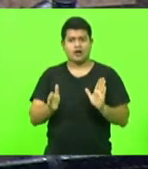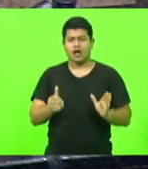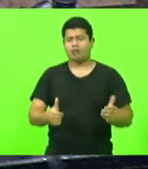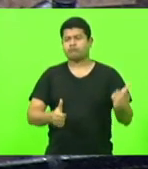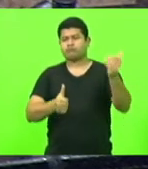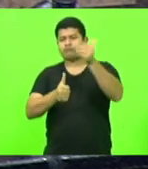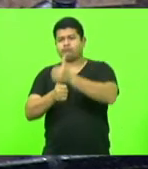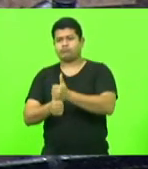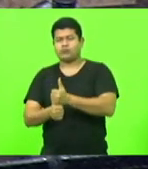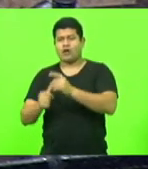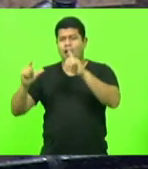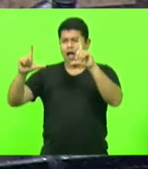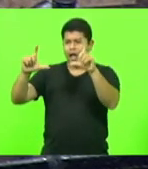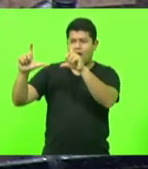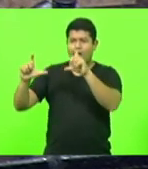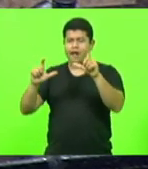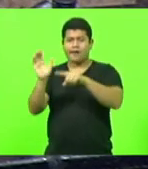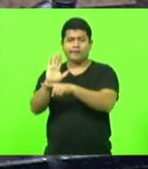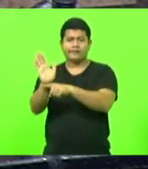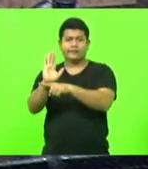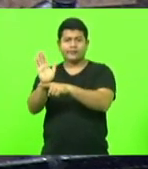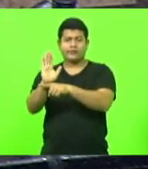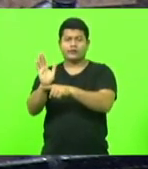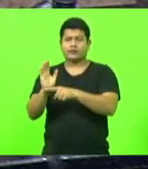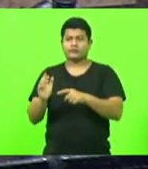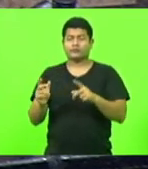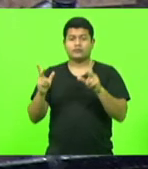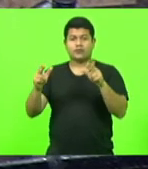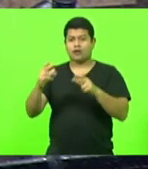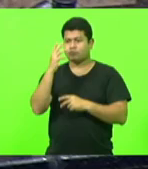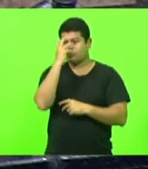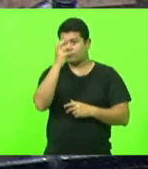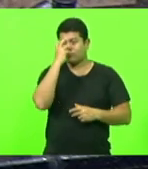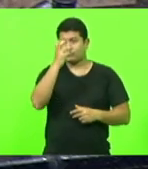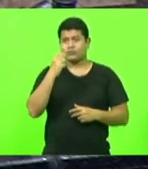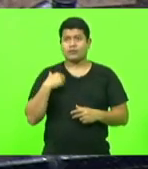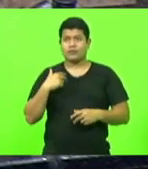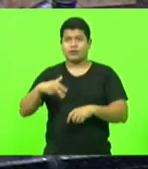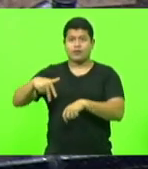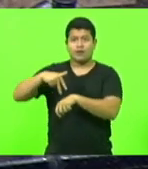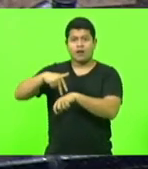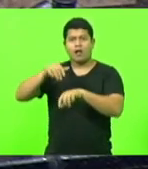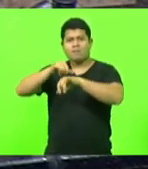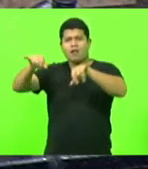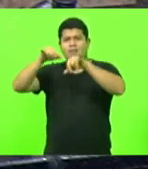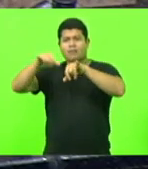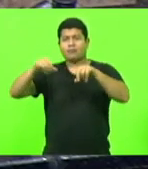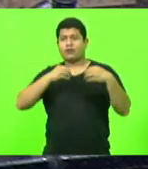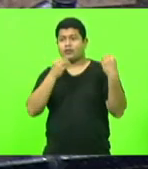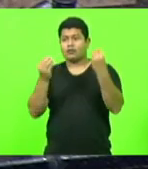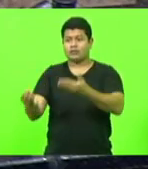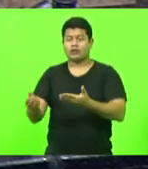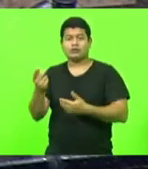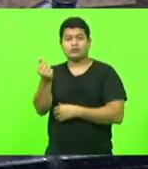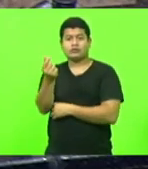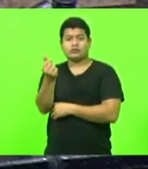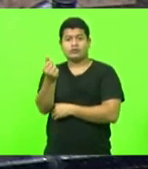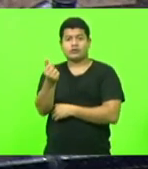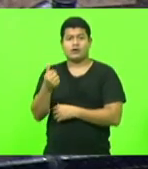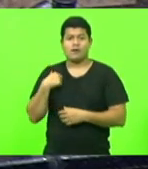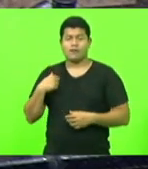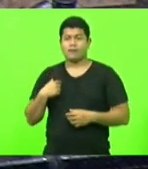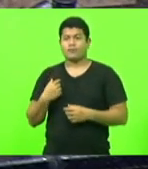fotinhos e vídeos, igual papagaios de pirata entregando o dinheiro, a riveria pelo